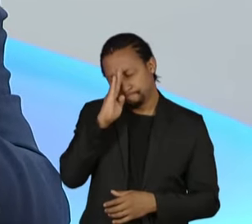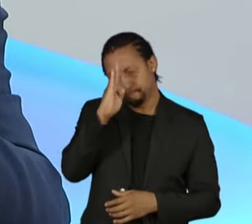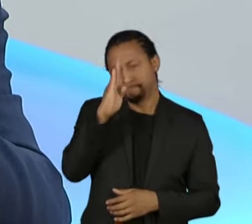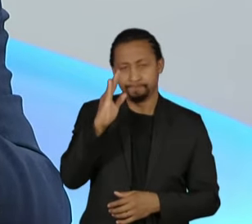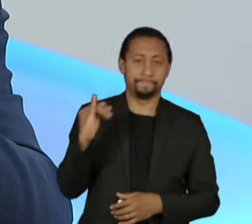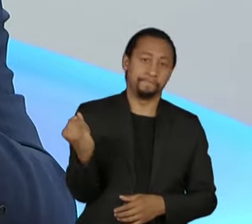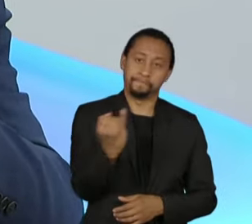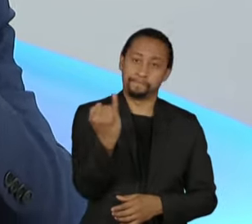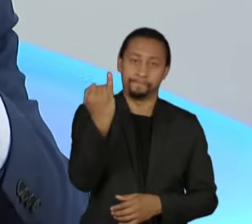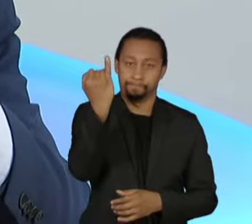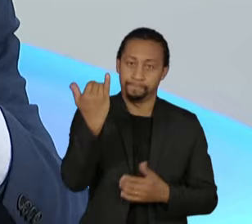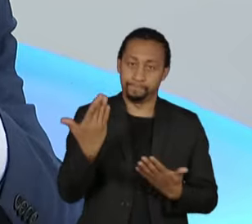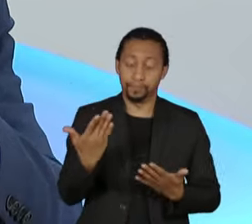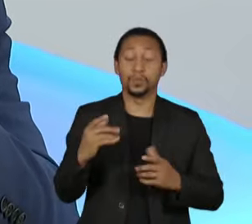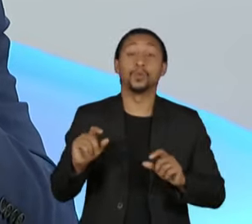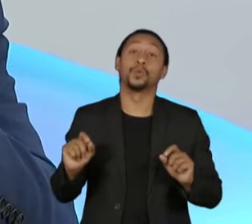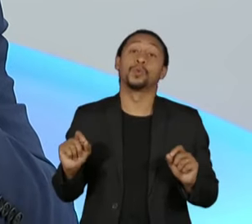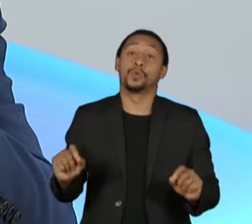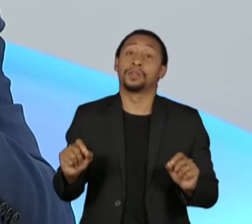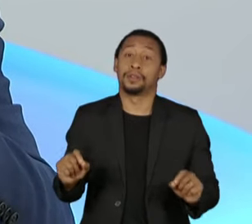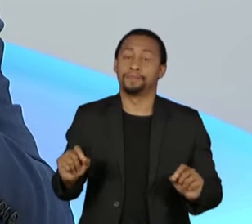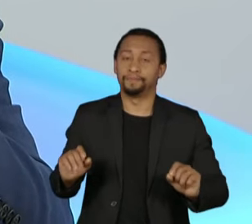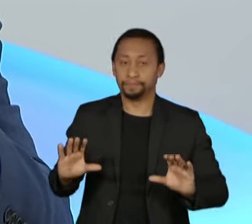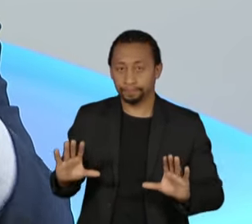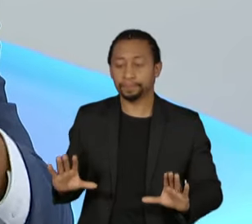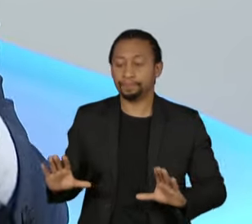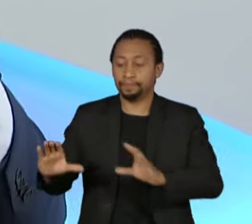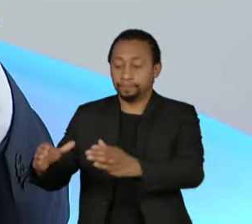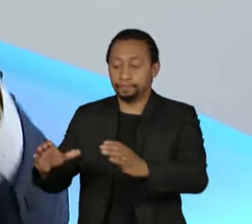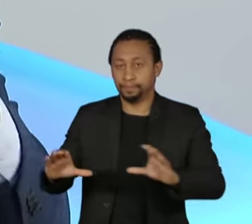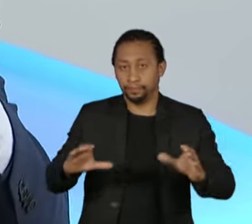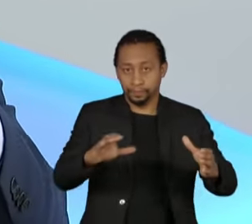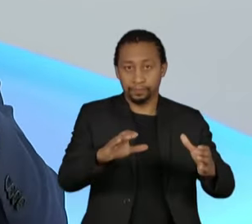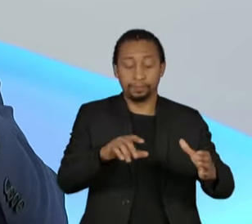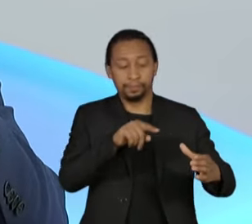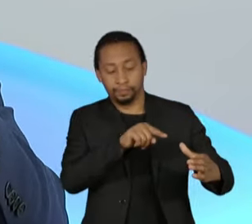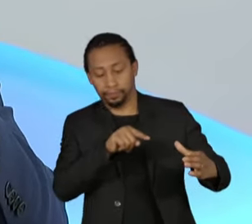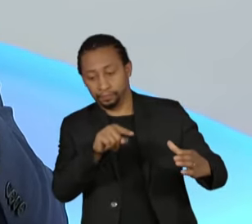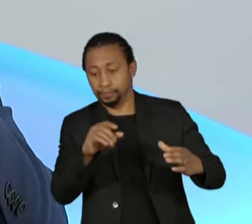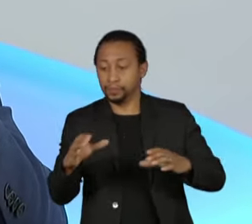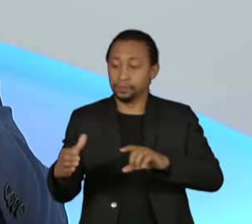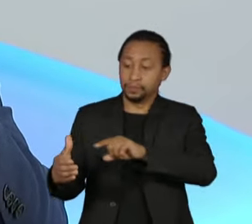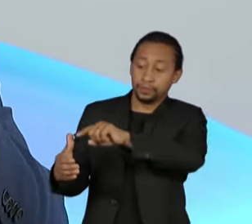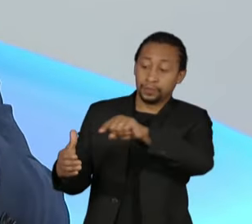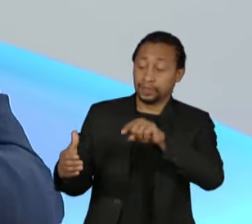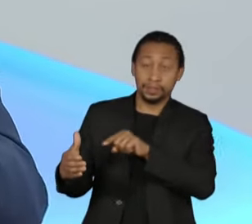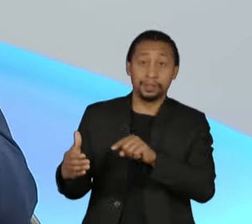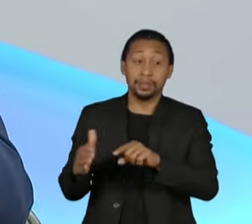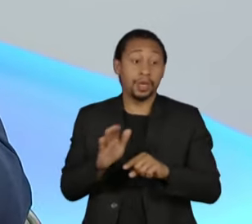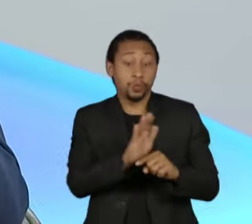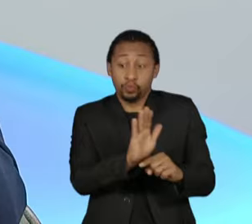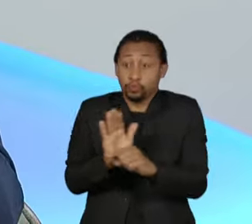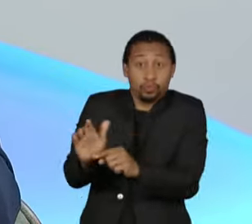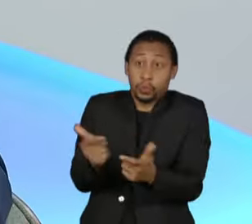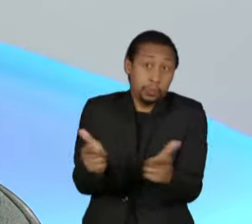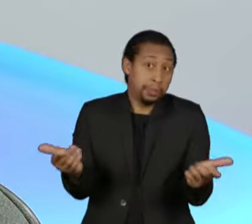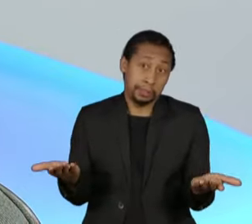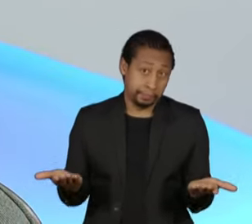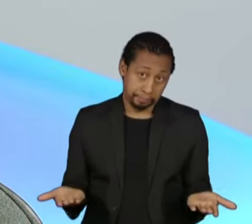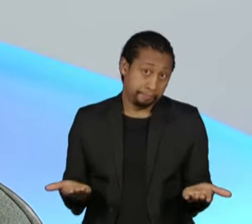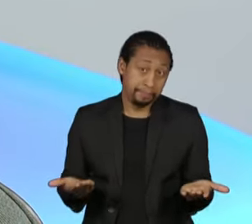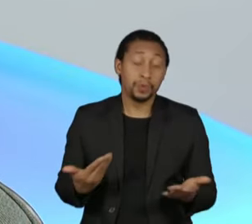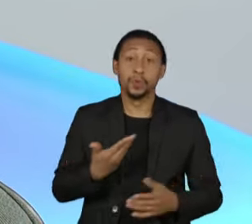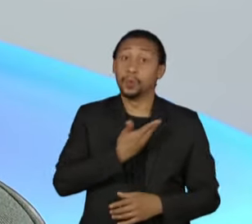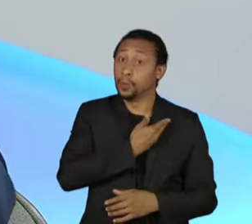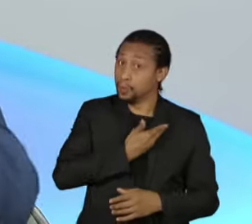um conjunto de áreas que estão literalmente já descobertas. Ou seja, o governo, eu digo, na